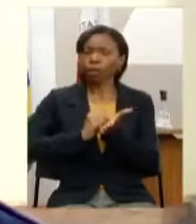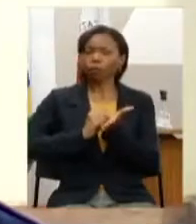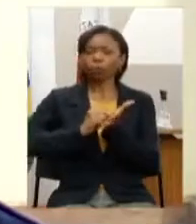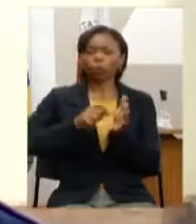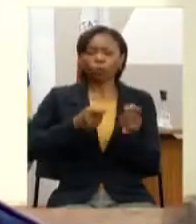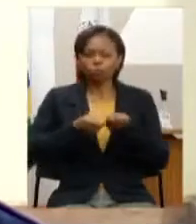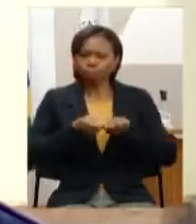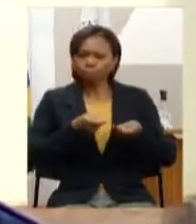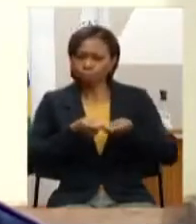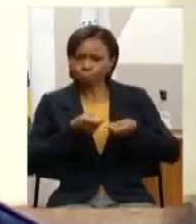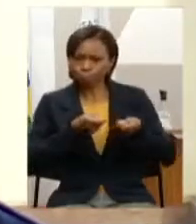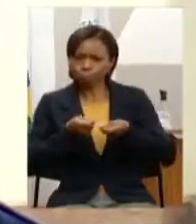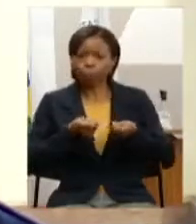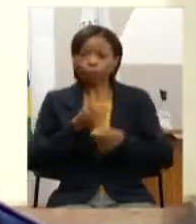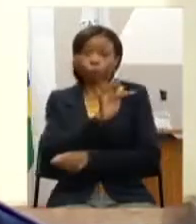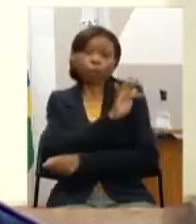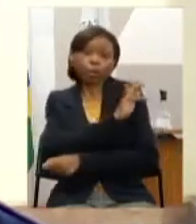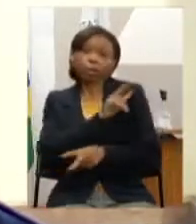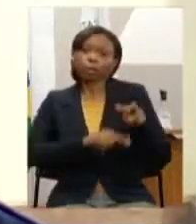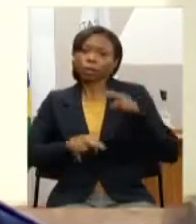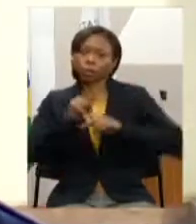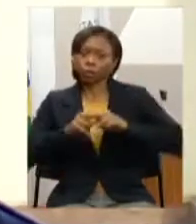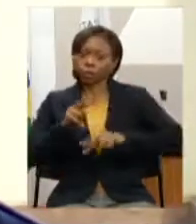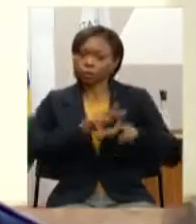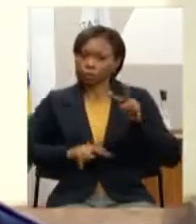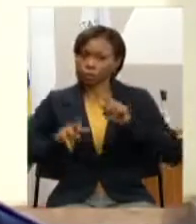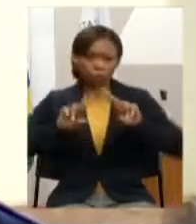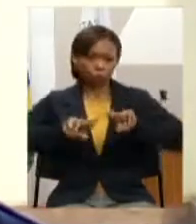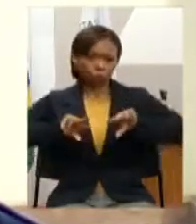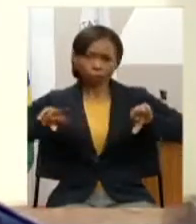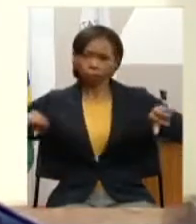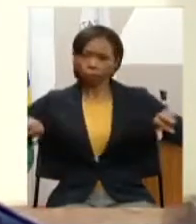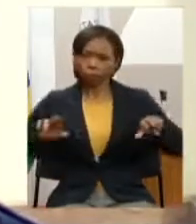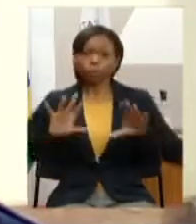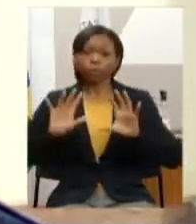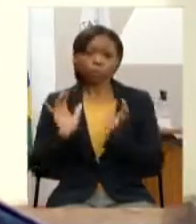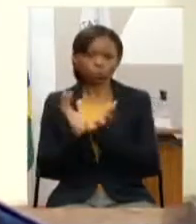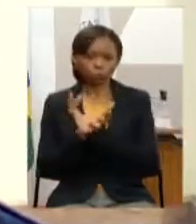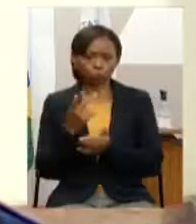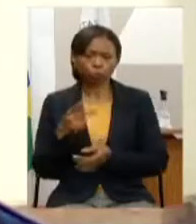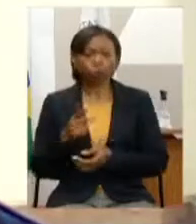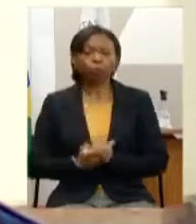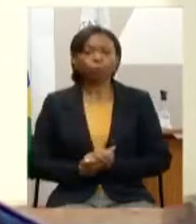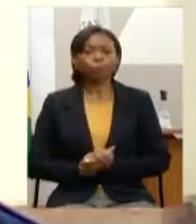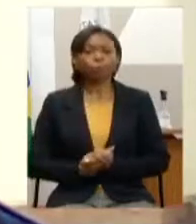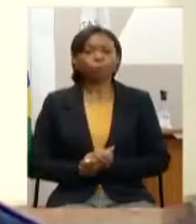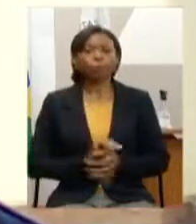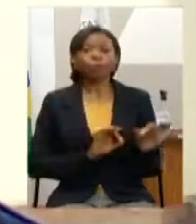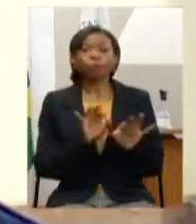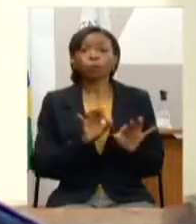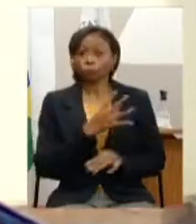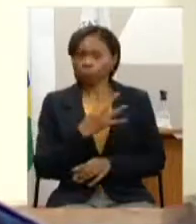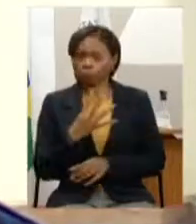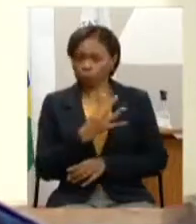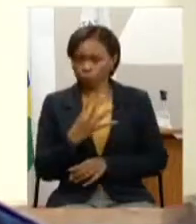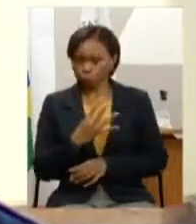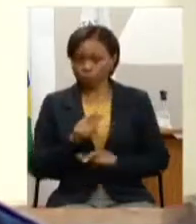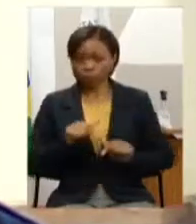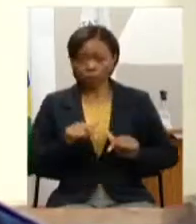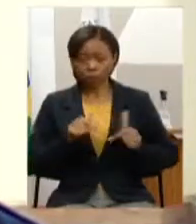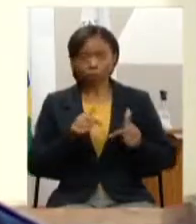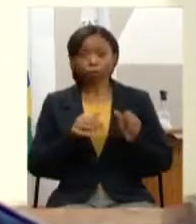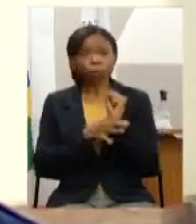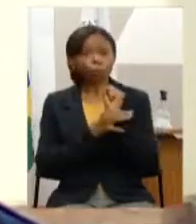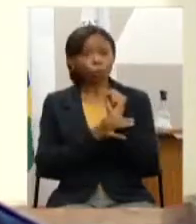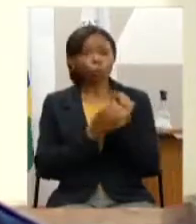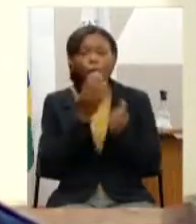de trânsito fiscalização entre outras executado pelo Instituto no âmbito do programa 44 segurança de alimentos